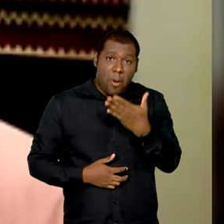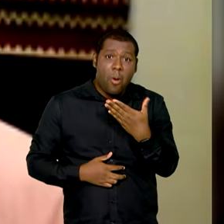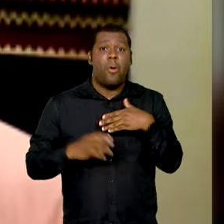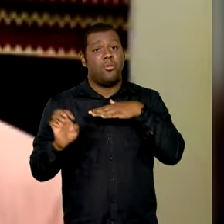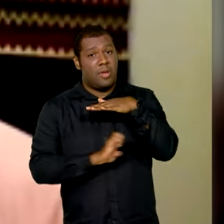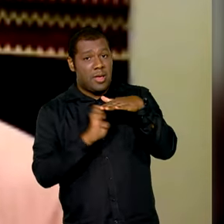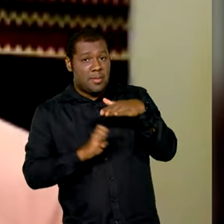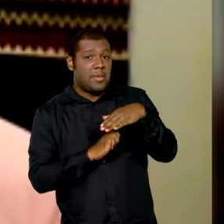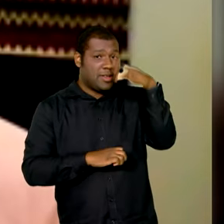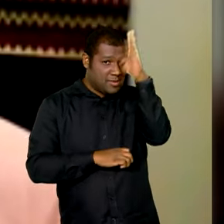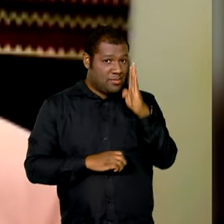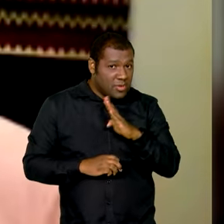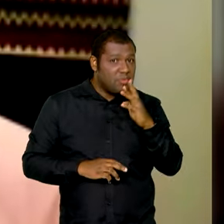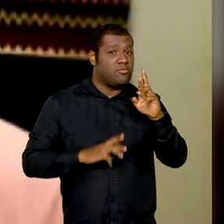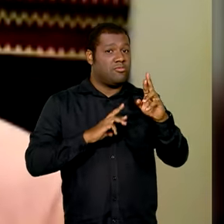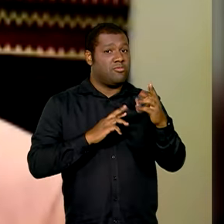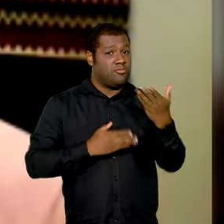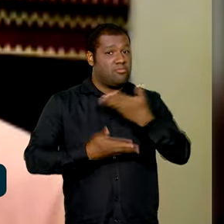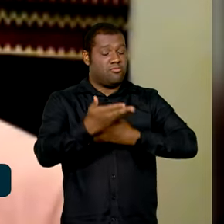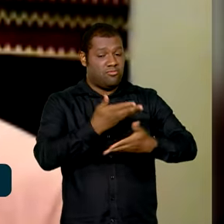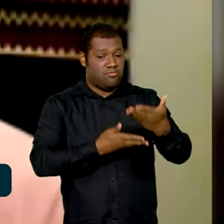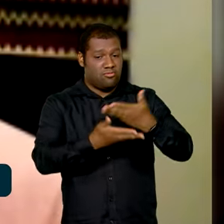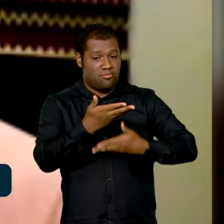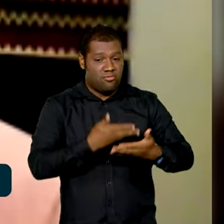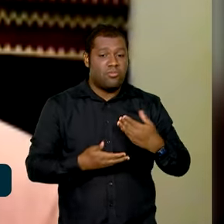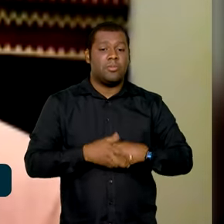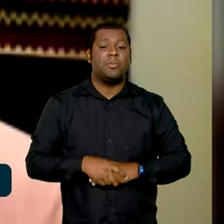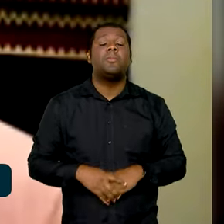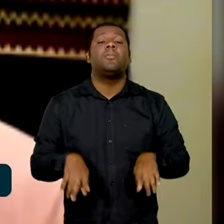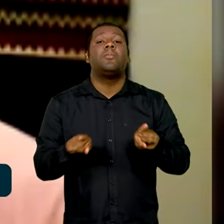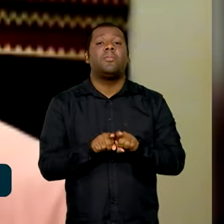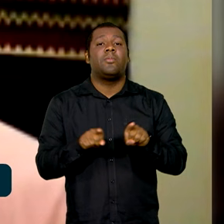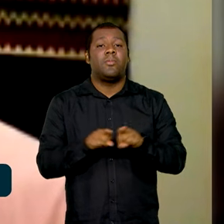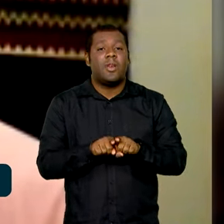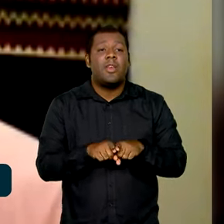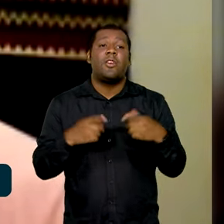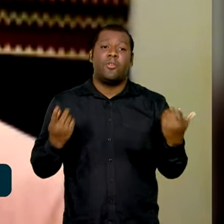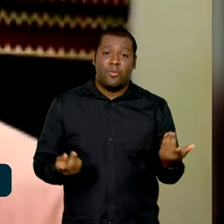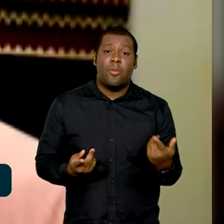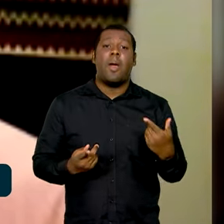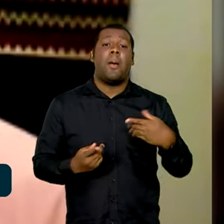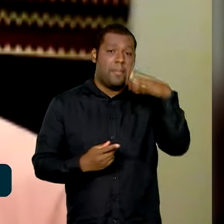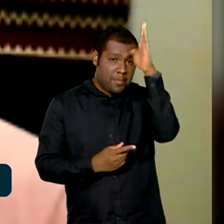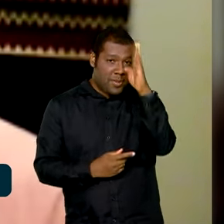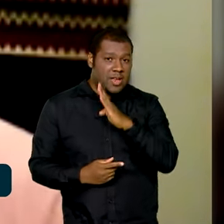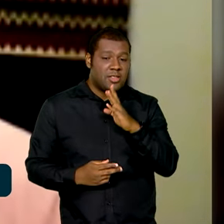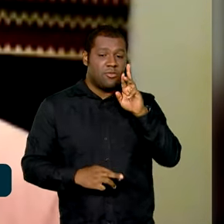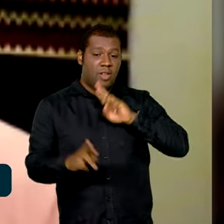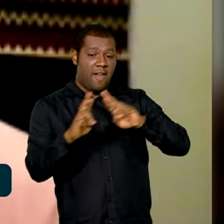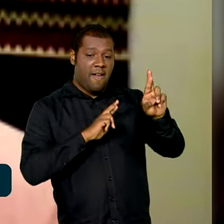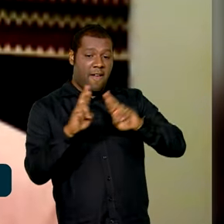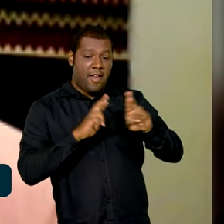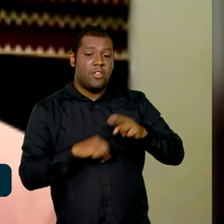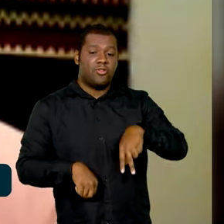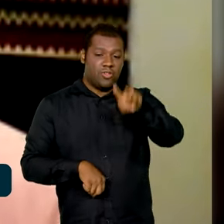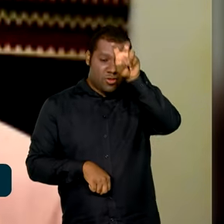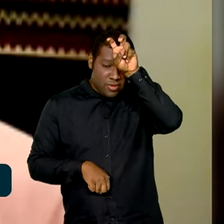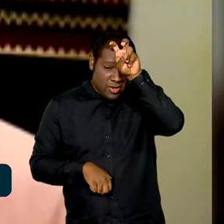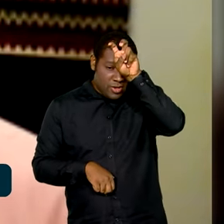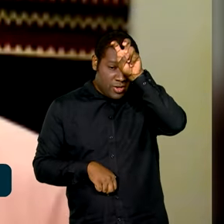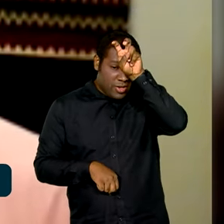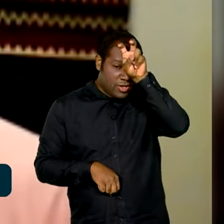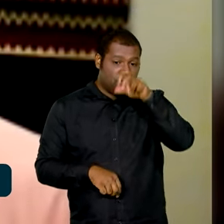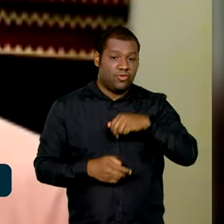empresas brasileiras. E, portanto, o aprofundamento de relações, a possibilidade de fazer negócios com o